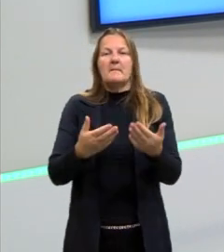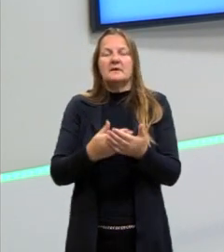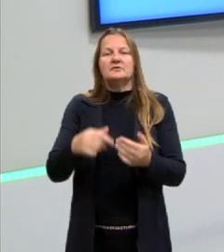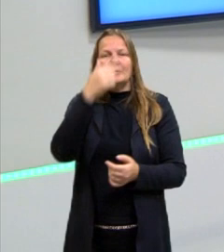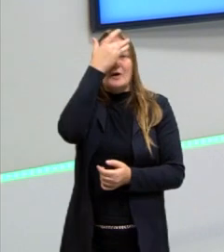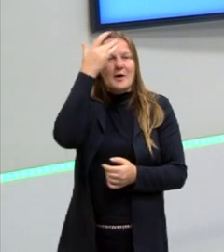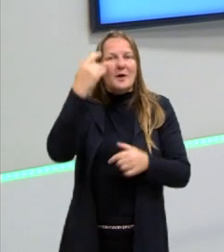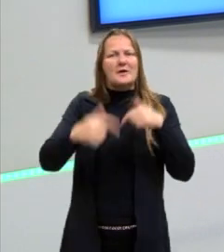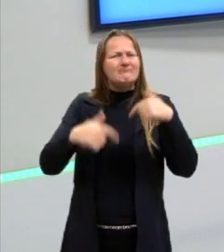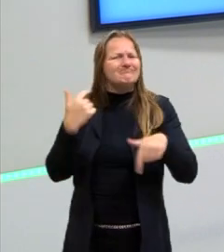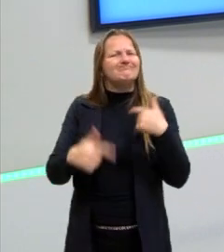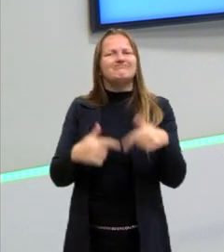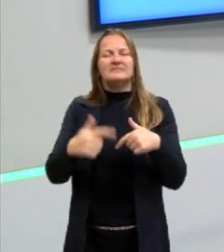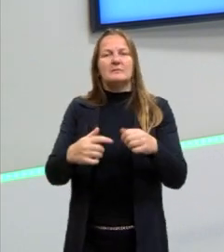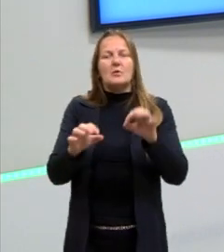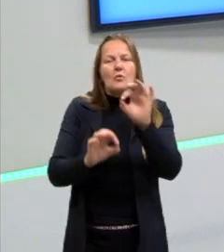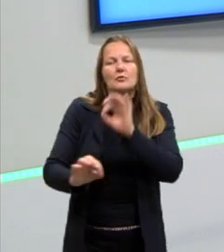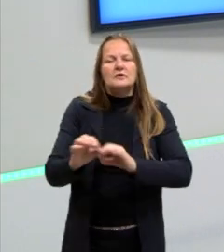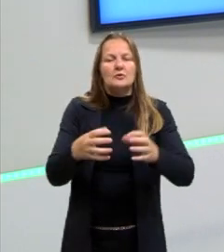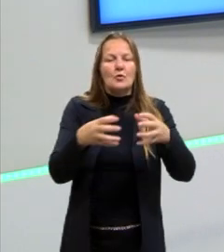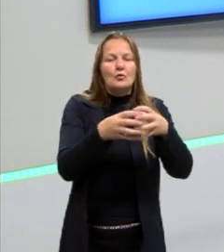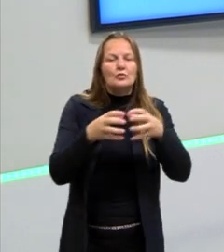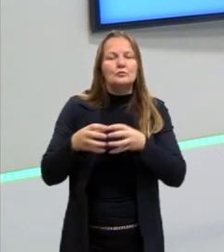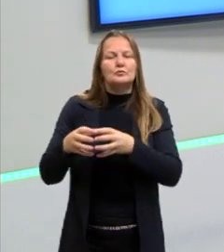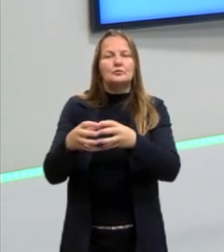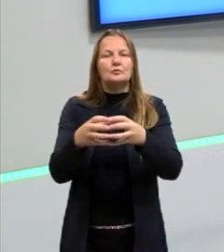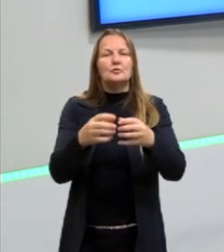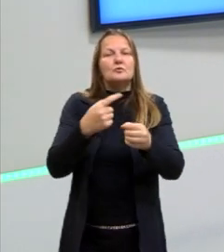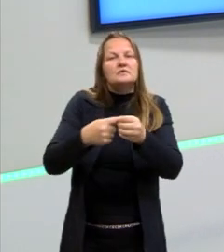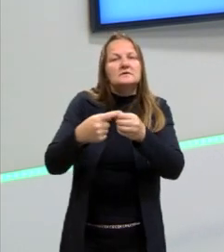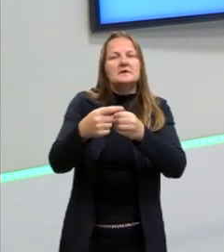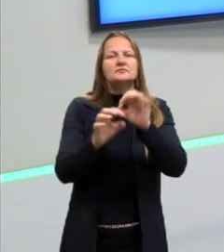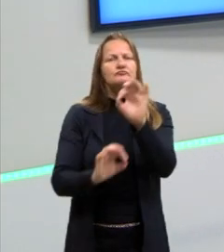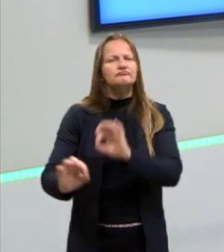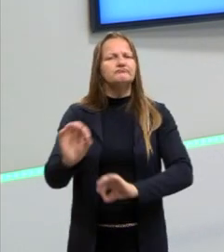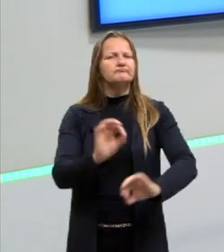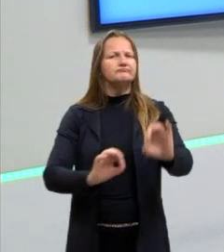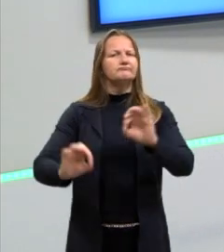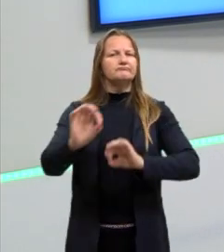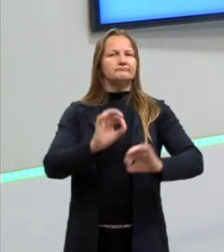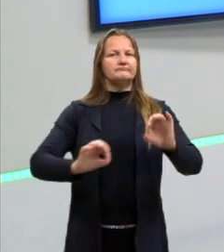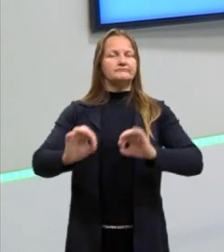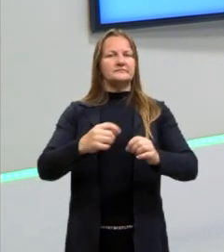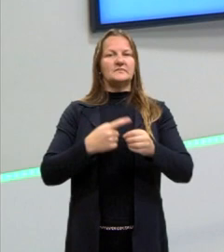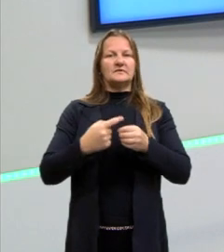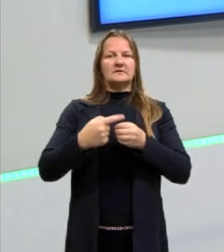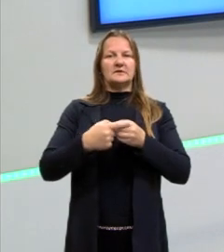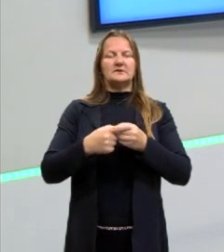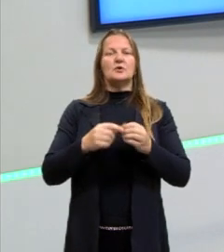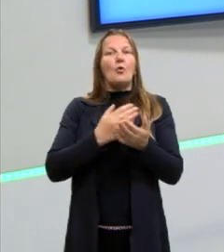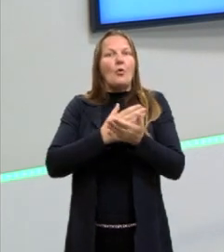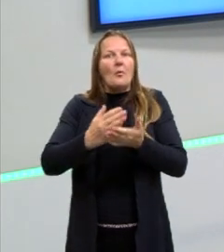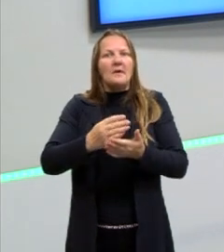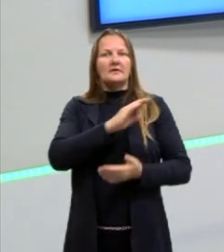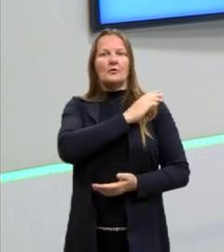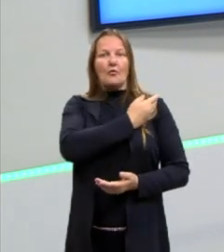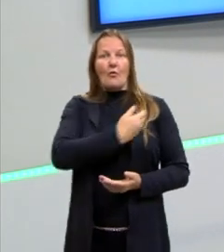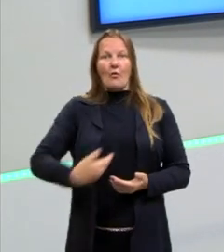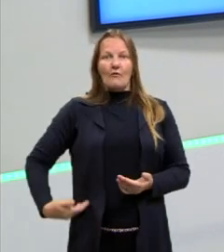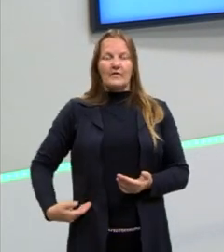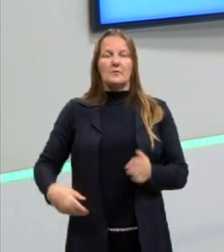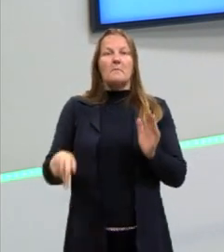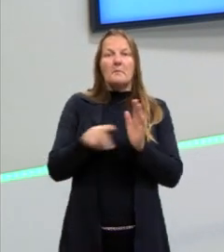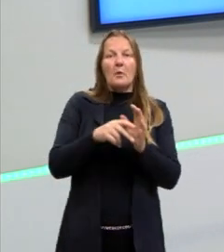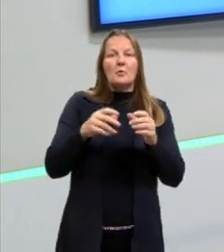a eles mesmos organizarem a cidade e eles mesmos começam a governar ali. Então,